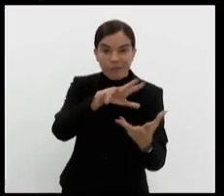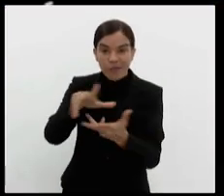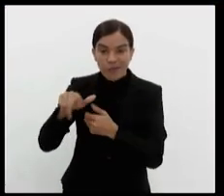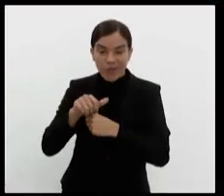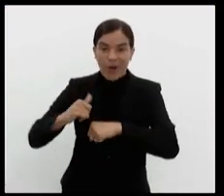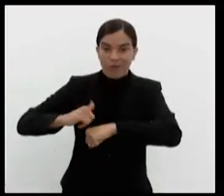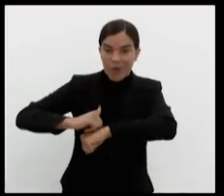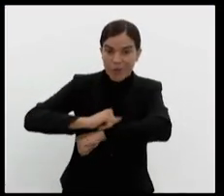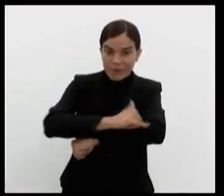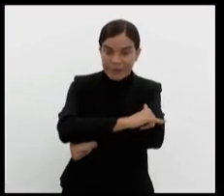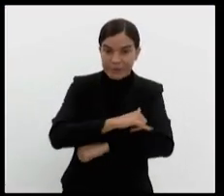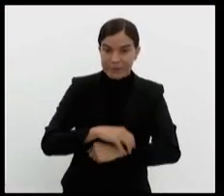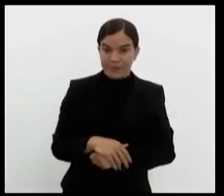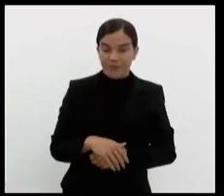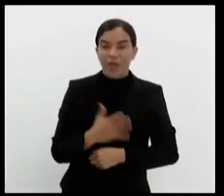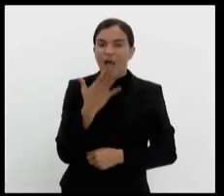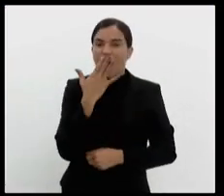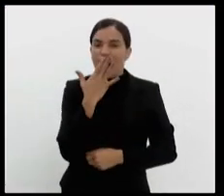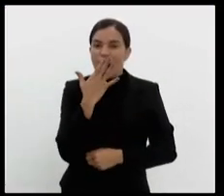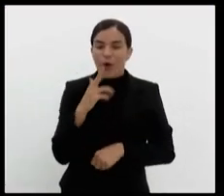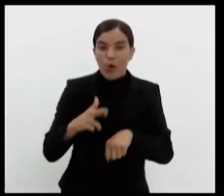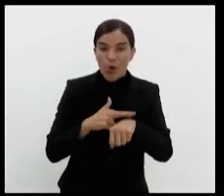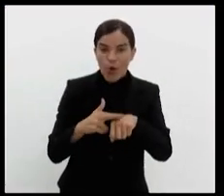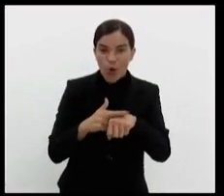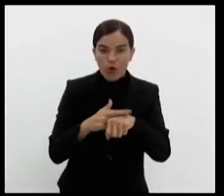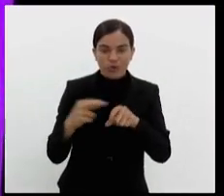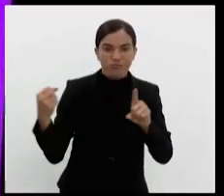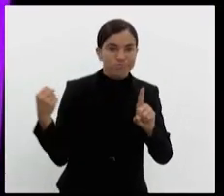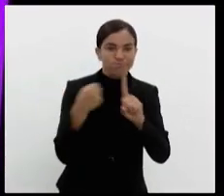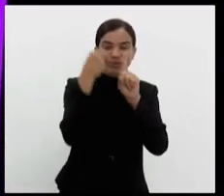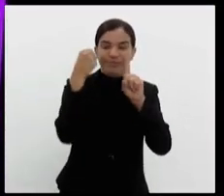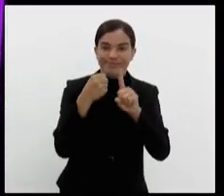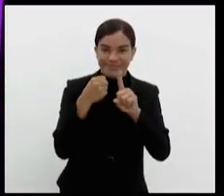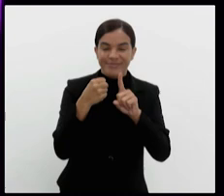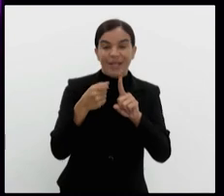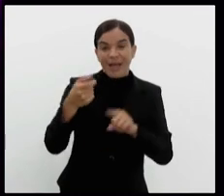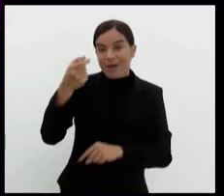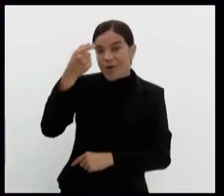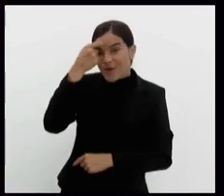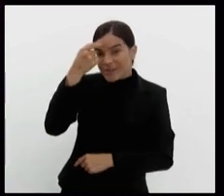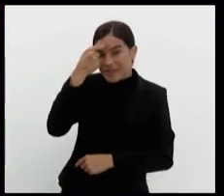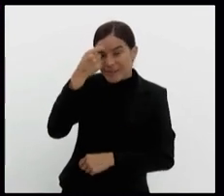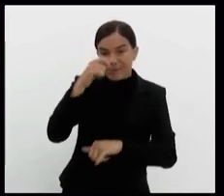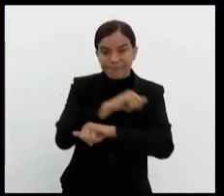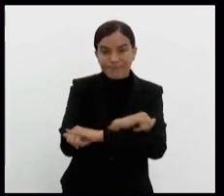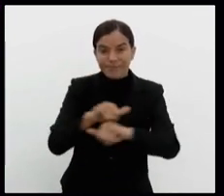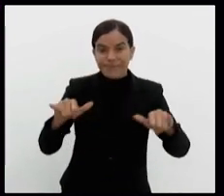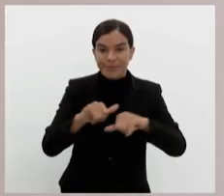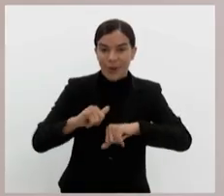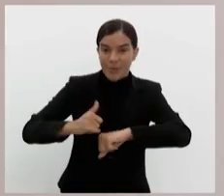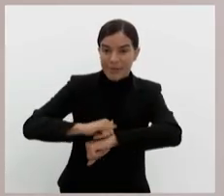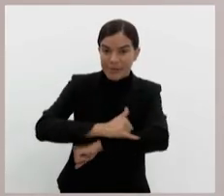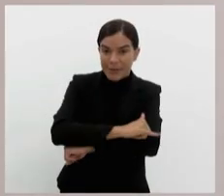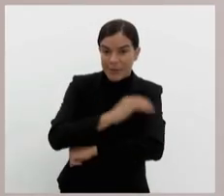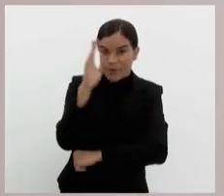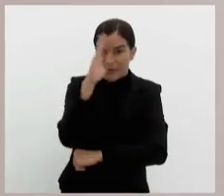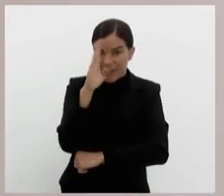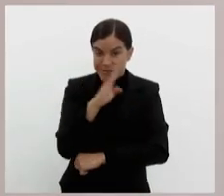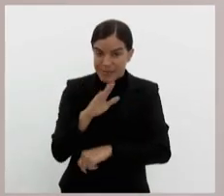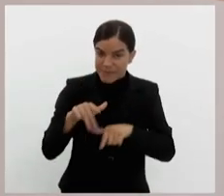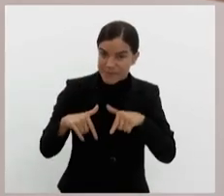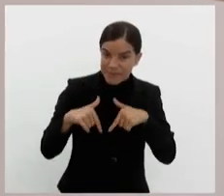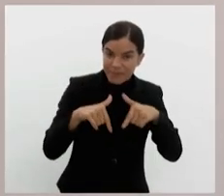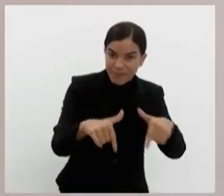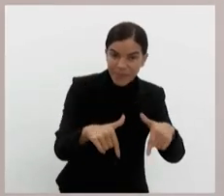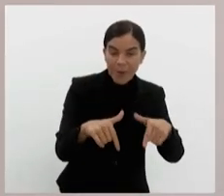A cor roxa foi adotada como símbolo internacional da campanha de conscientização sobre a obesidade. No Brasil, a iniciativa